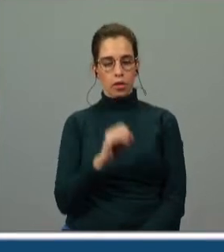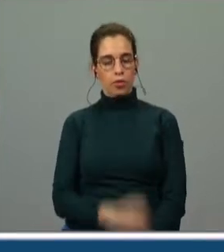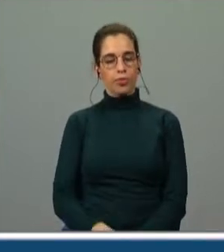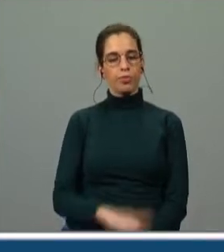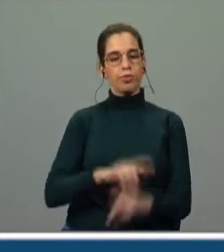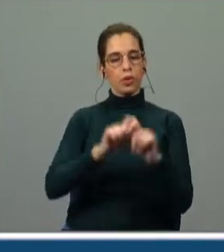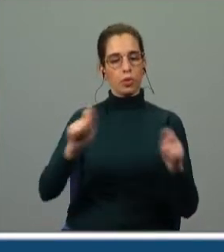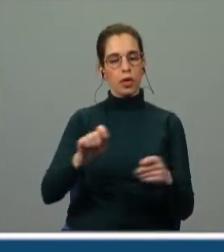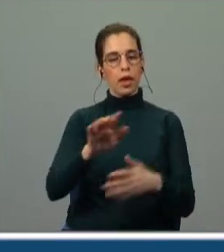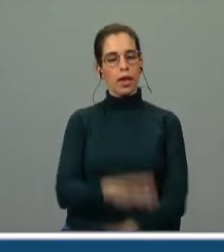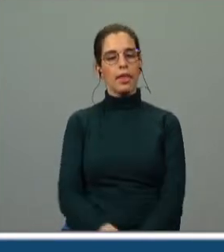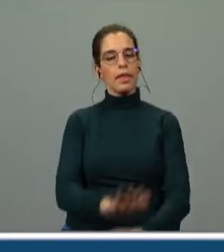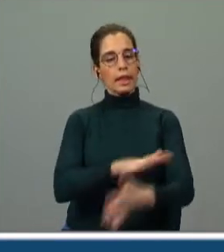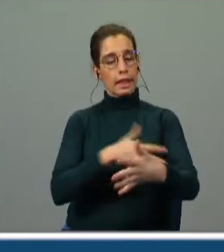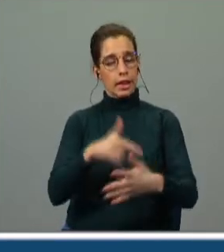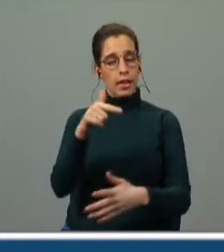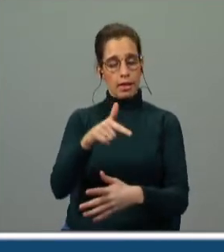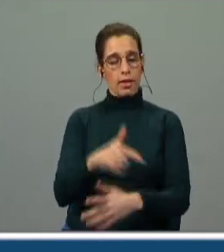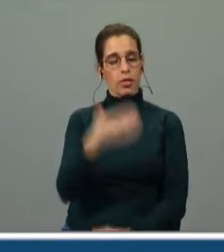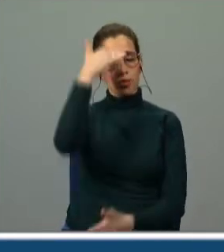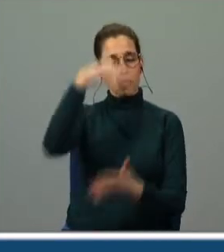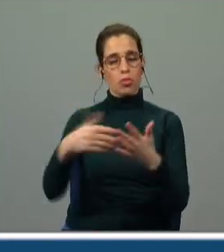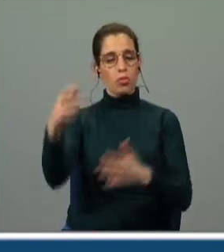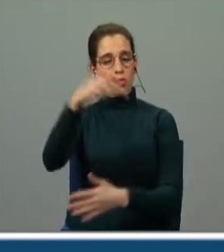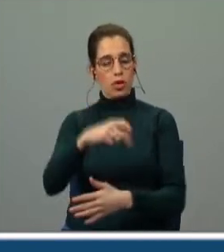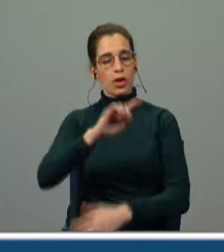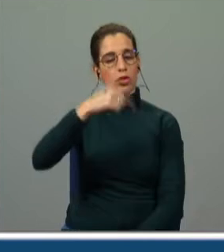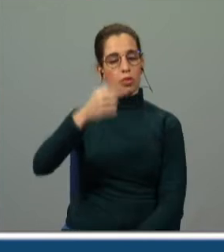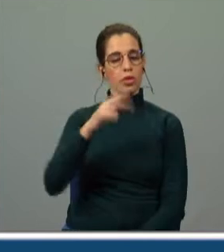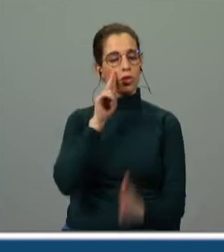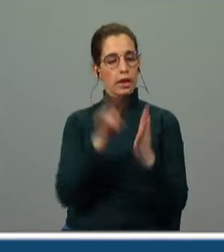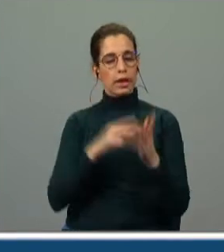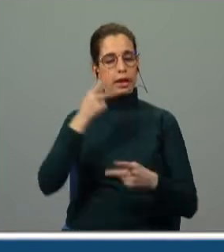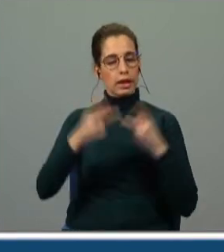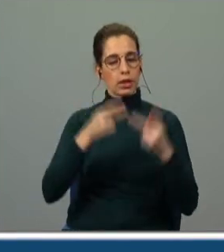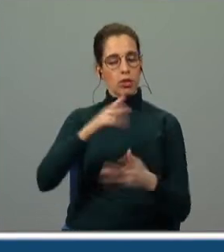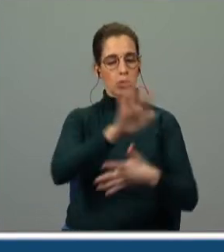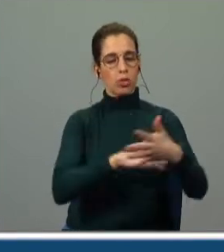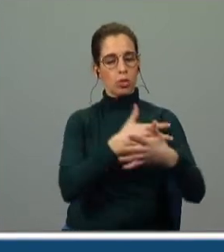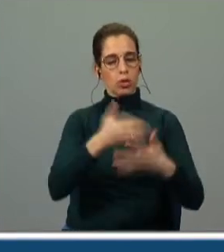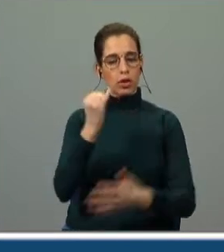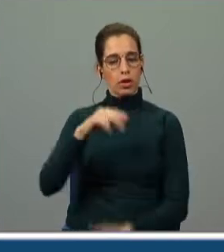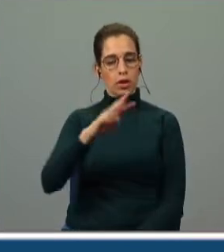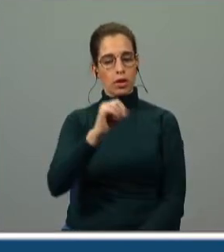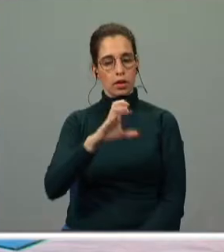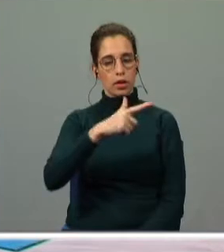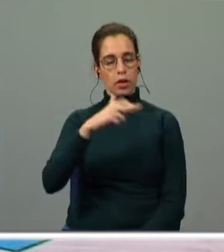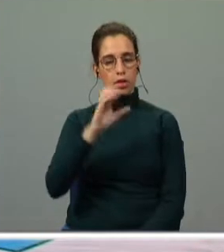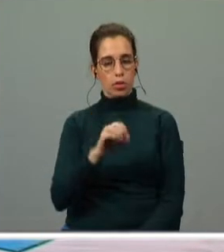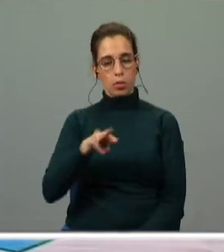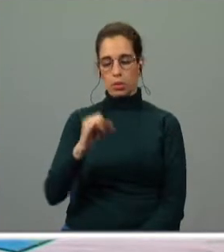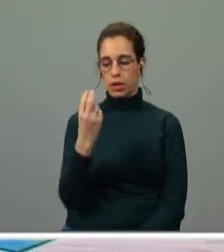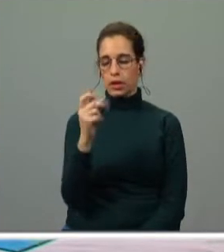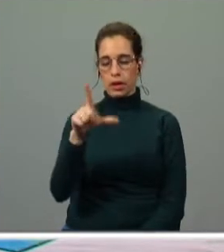lírico, é a essa conclusão que vamos chegar e, por fim, vamos ler e analisar o poema Inês de Castro de Miguel Torga. Sim, porque este